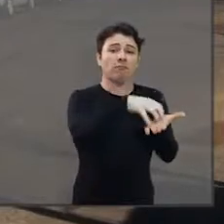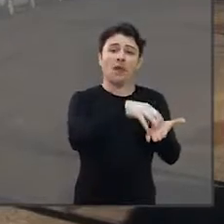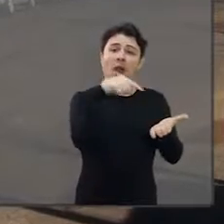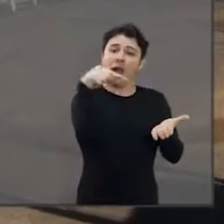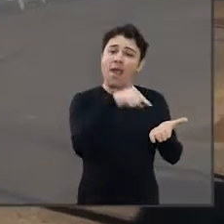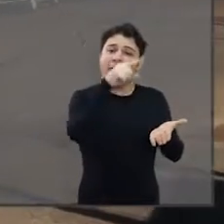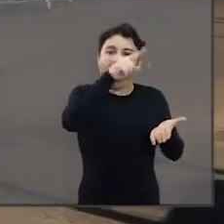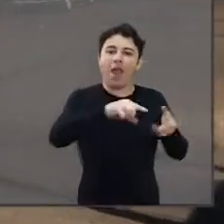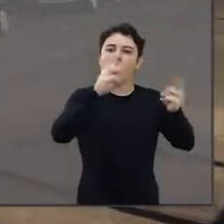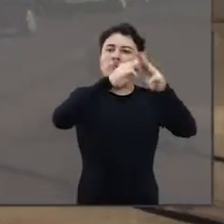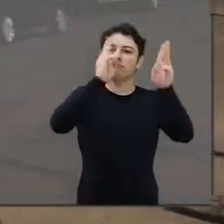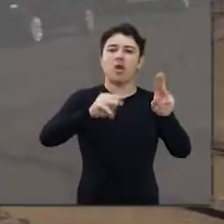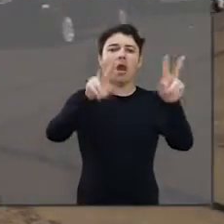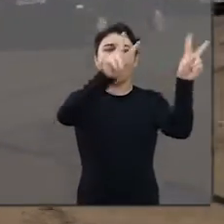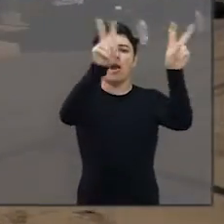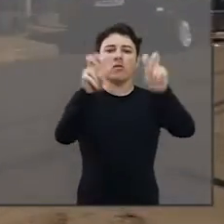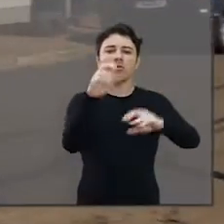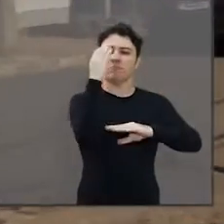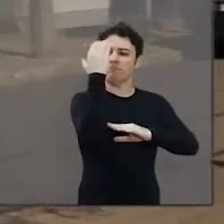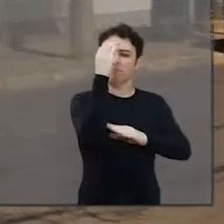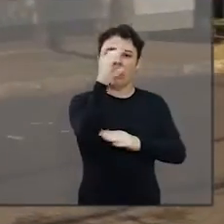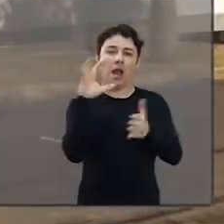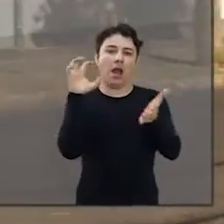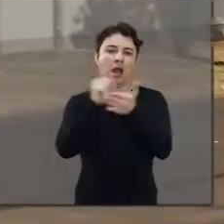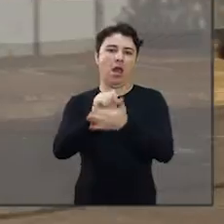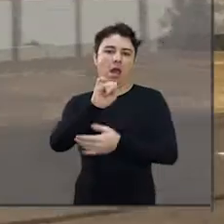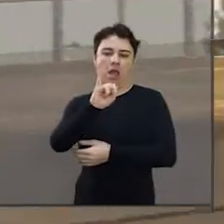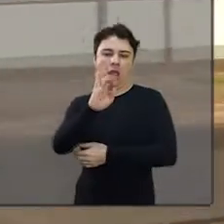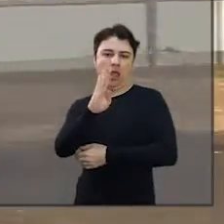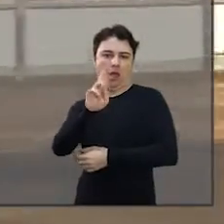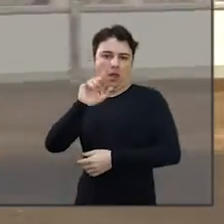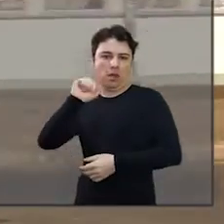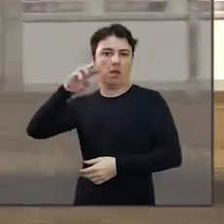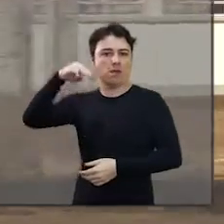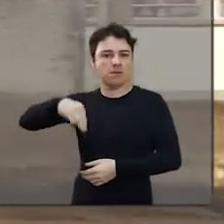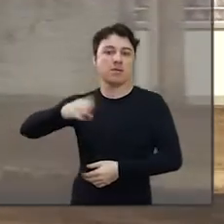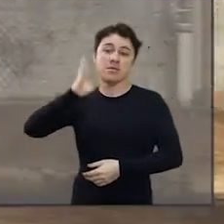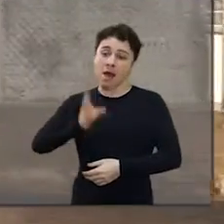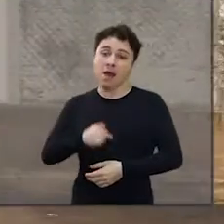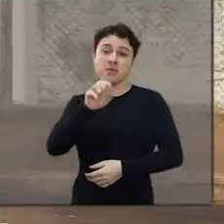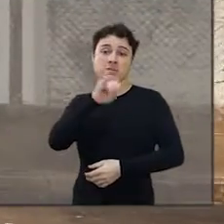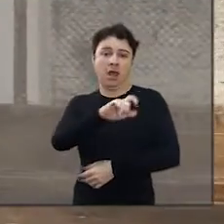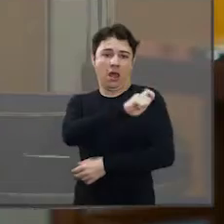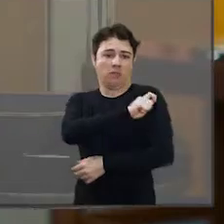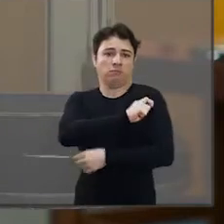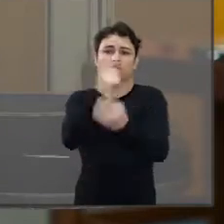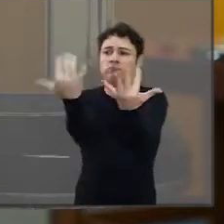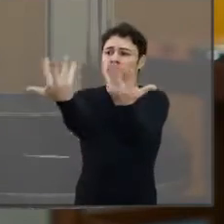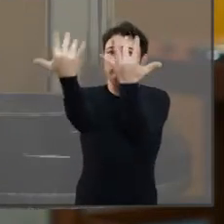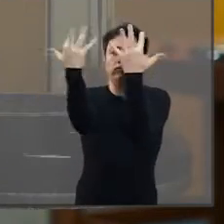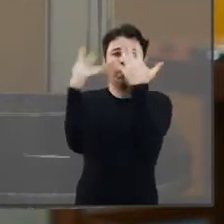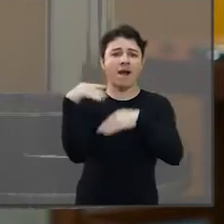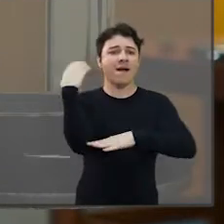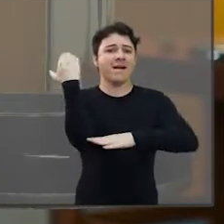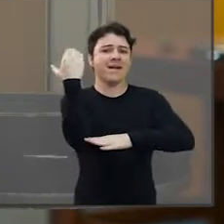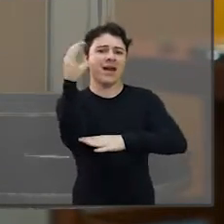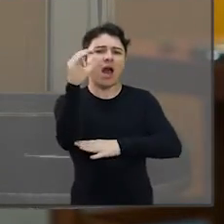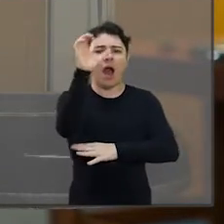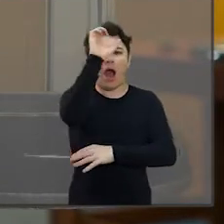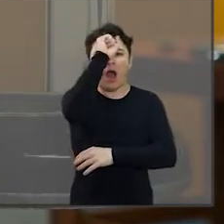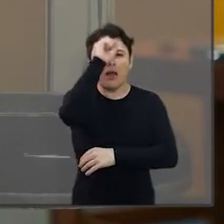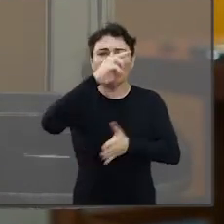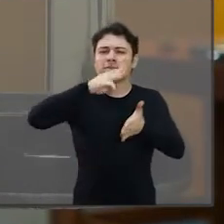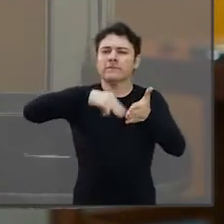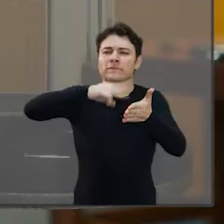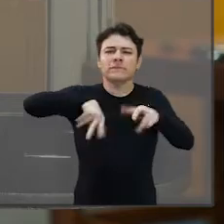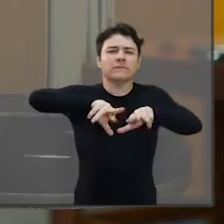um museu de ciências, cadastrado no Instituto Brasileiro de Museus, no Ibram. E aqui, o aluno pode vir aprender